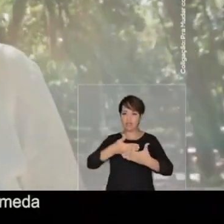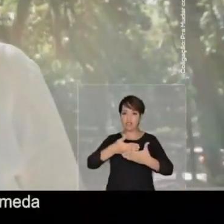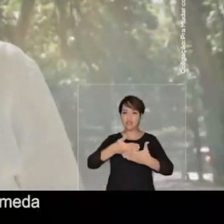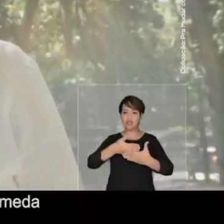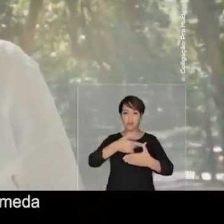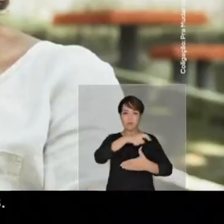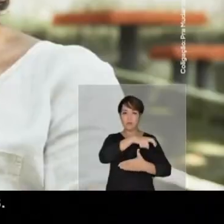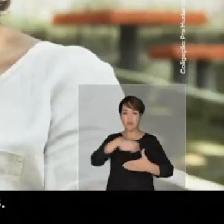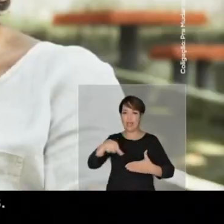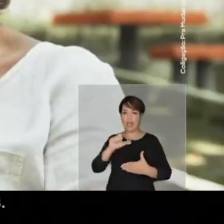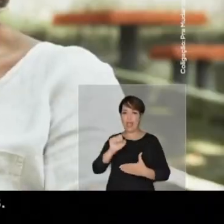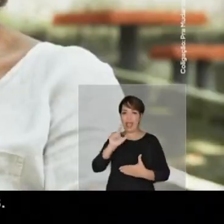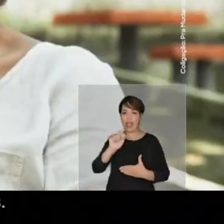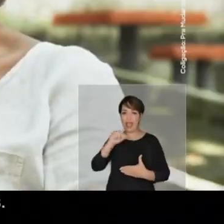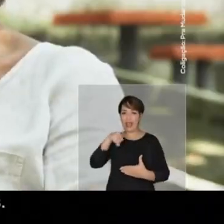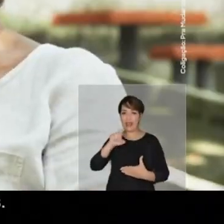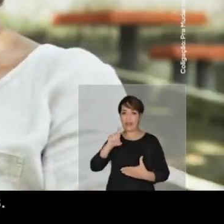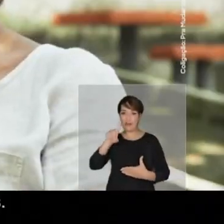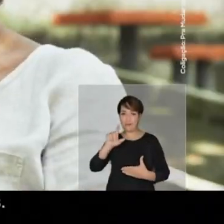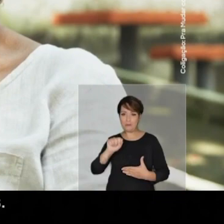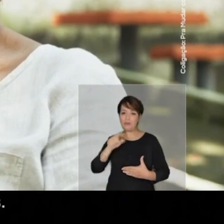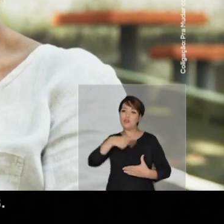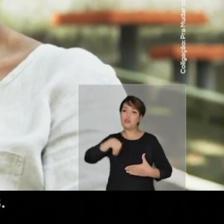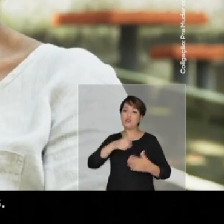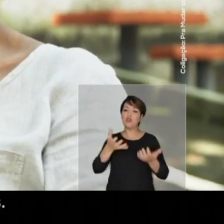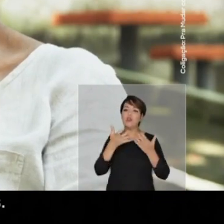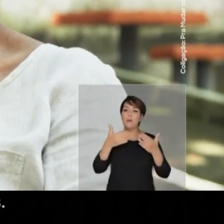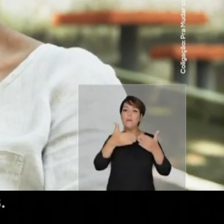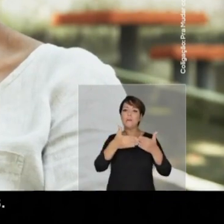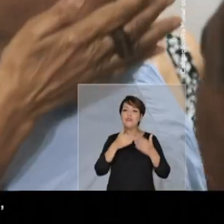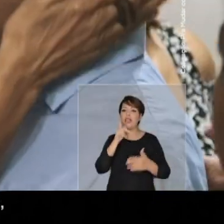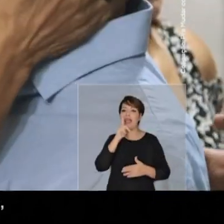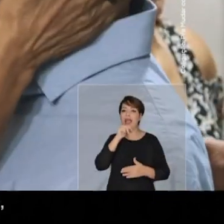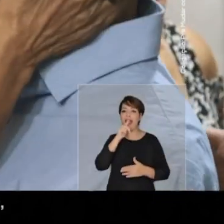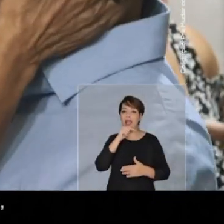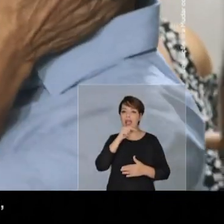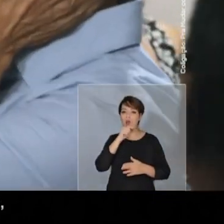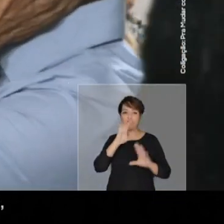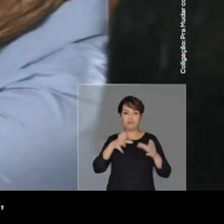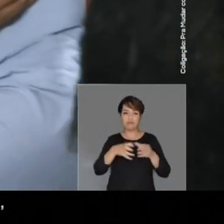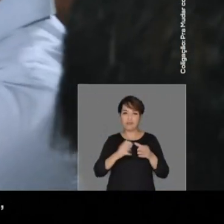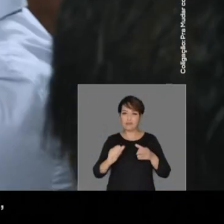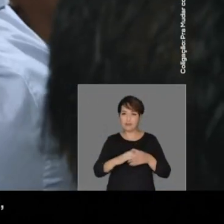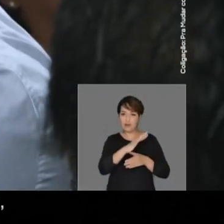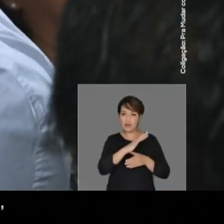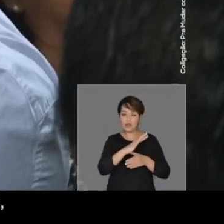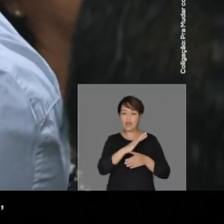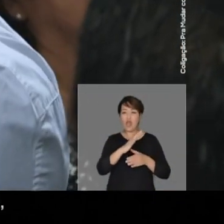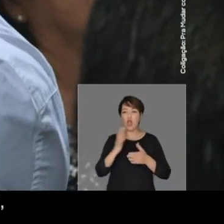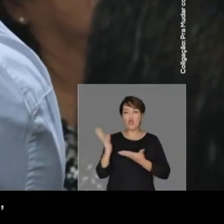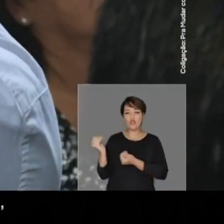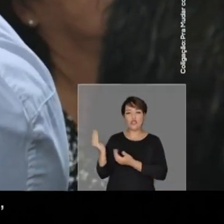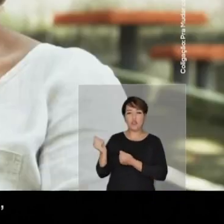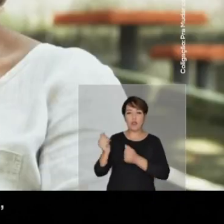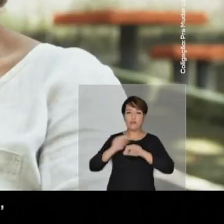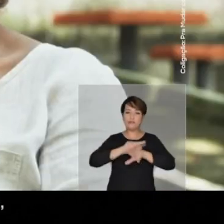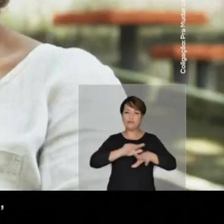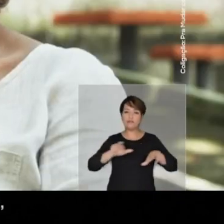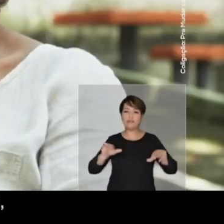a Alameda para reivindicar a água para as comunidades. Enquanto muitos jovens